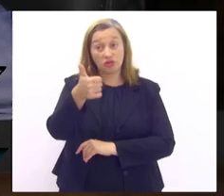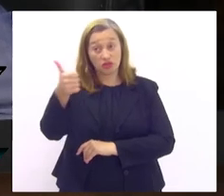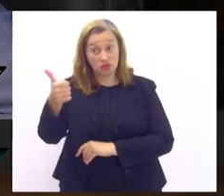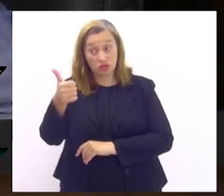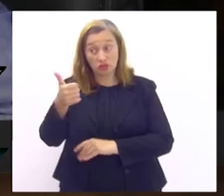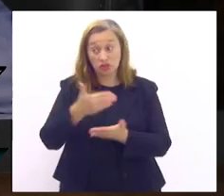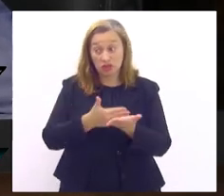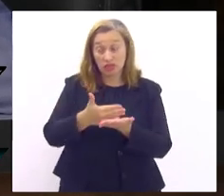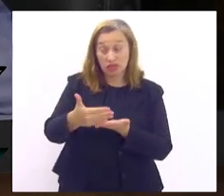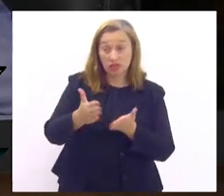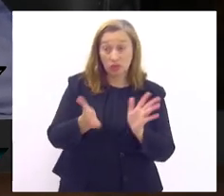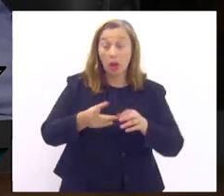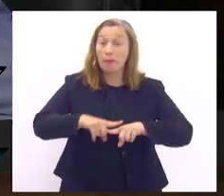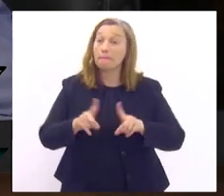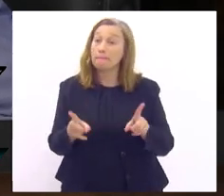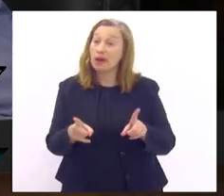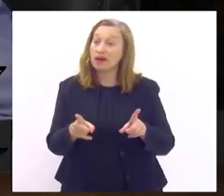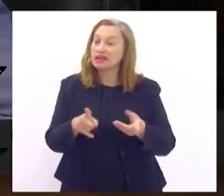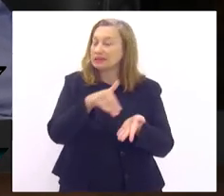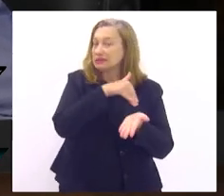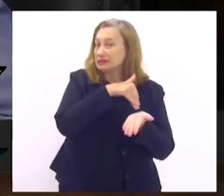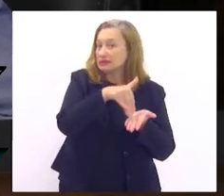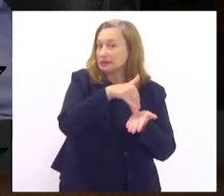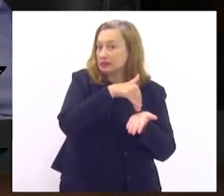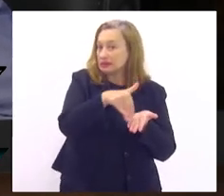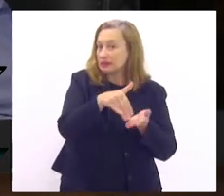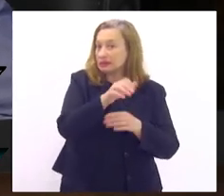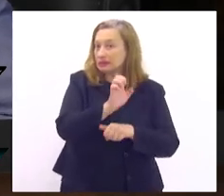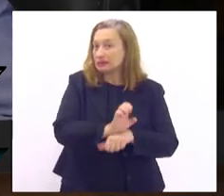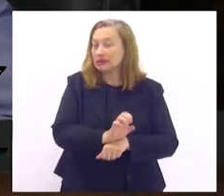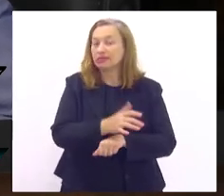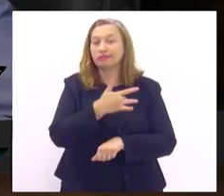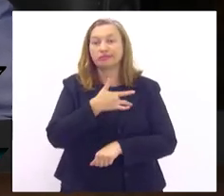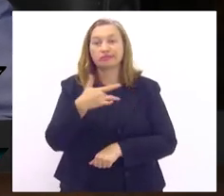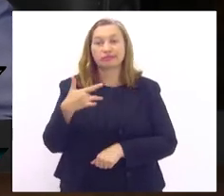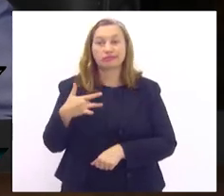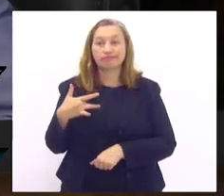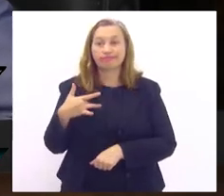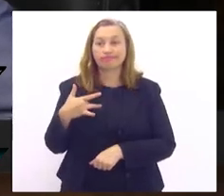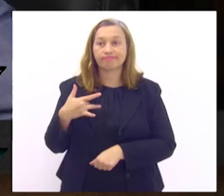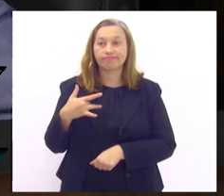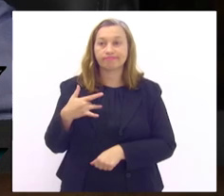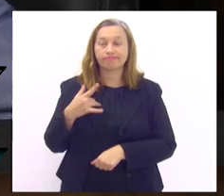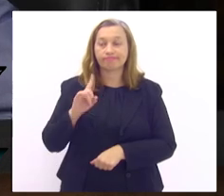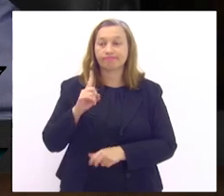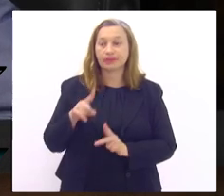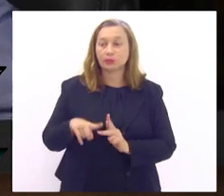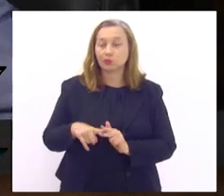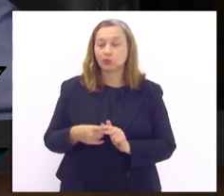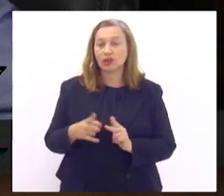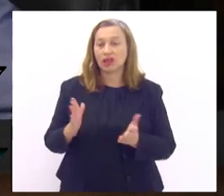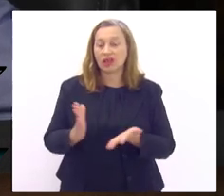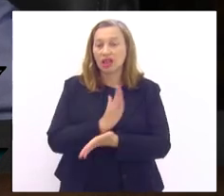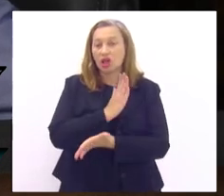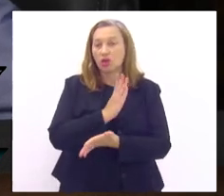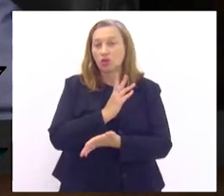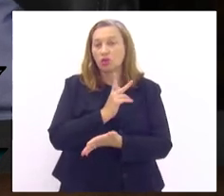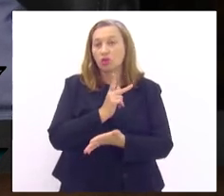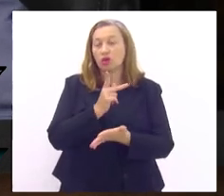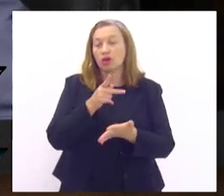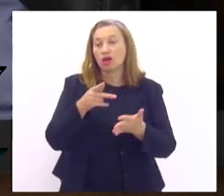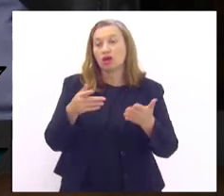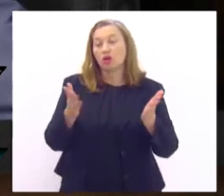vigor porém a secretaria de estado de saúde não regulamentou até hoje deputado